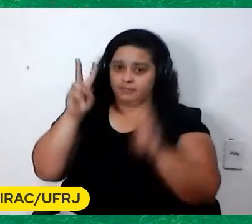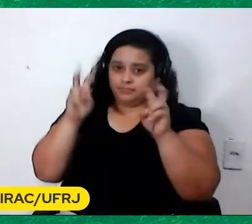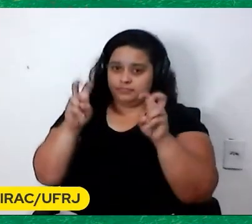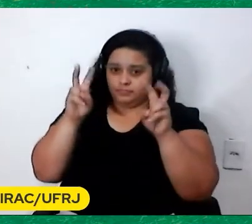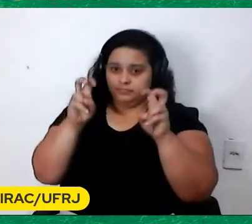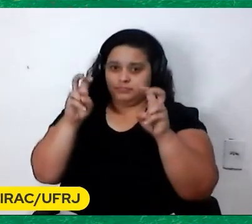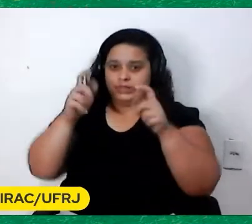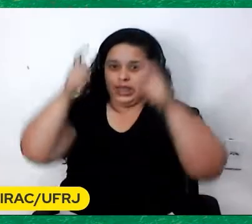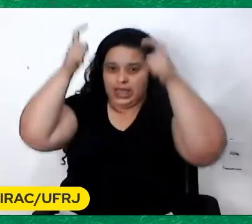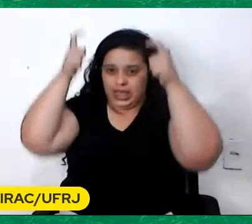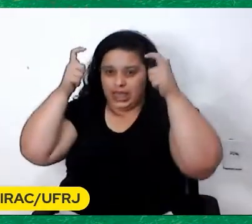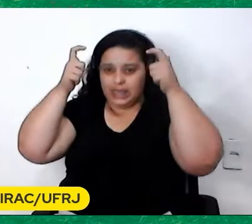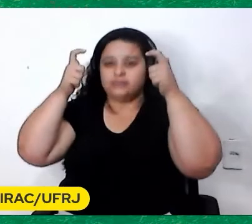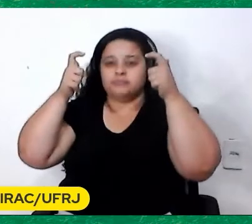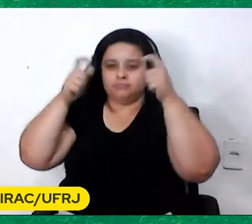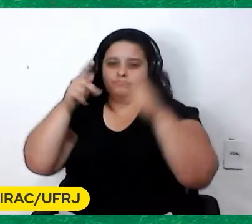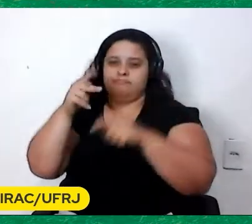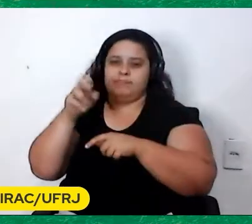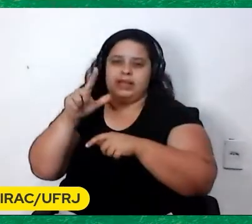Pelé Do Carlos Hugo Christensen